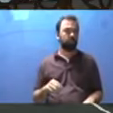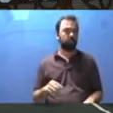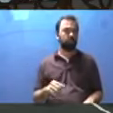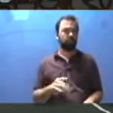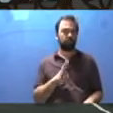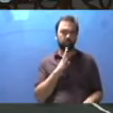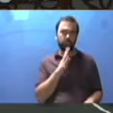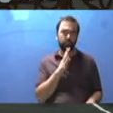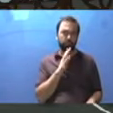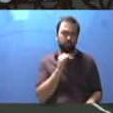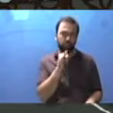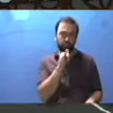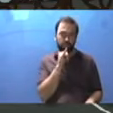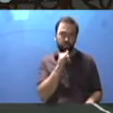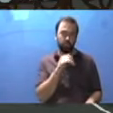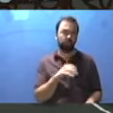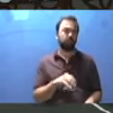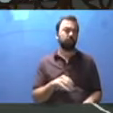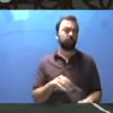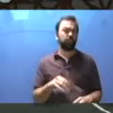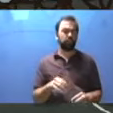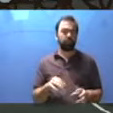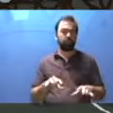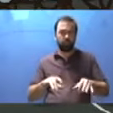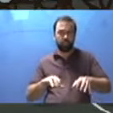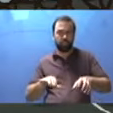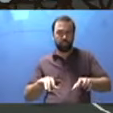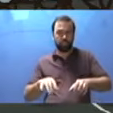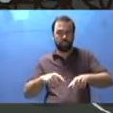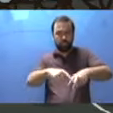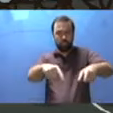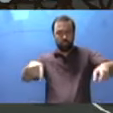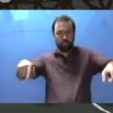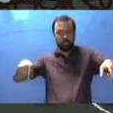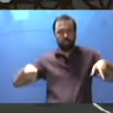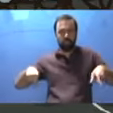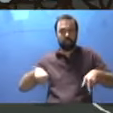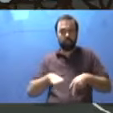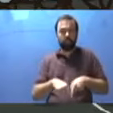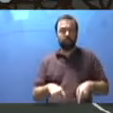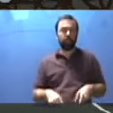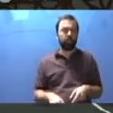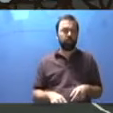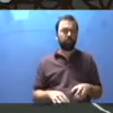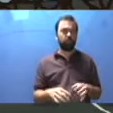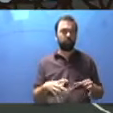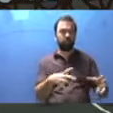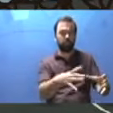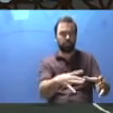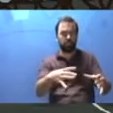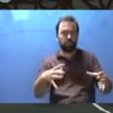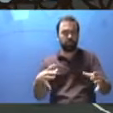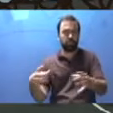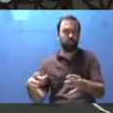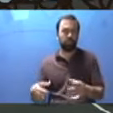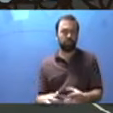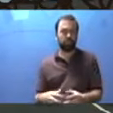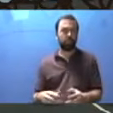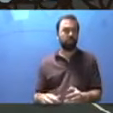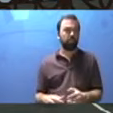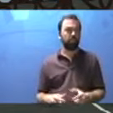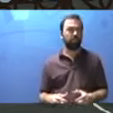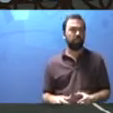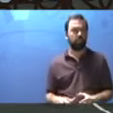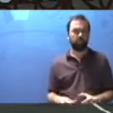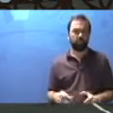Tem a sala de informática, né? Então, assim, tem vários outros espaços usados